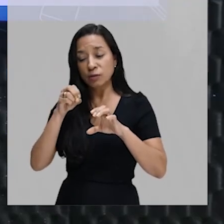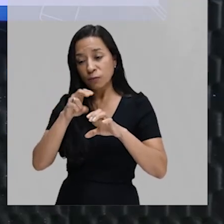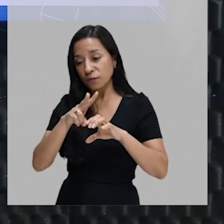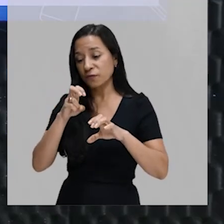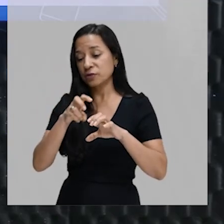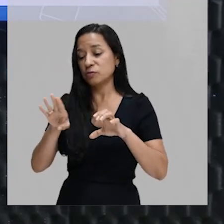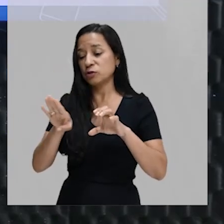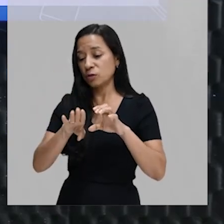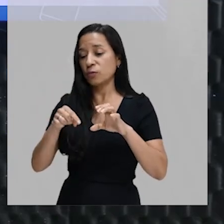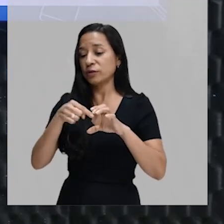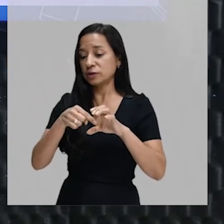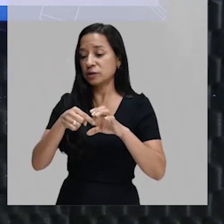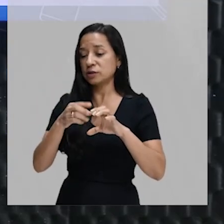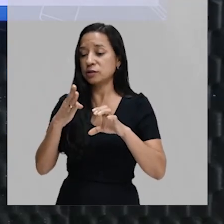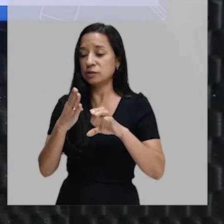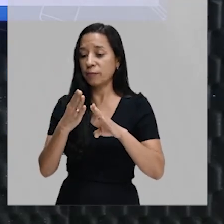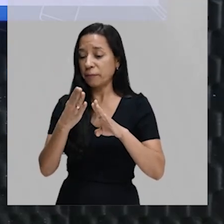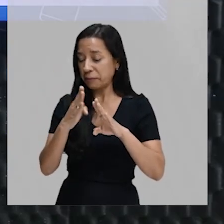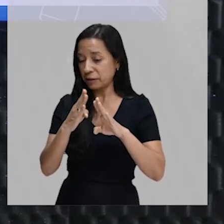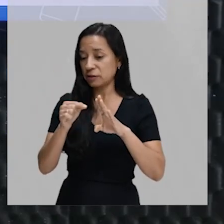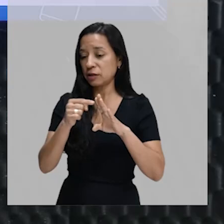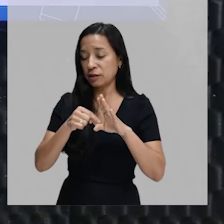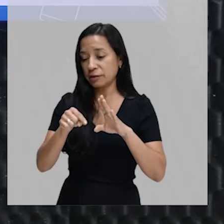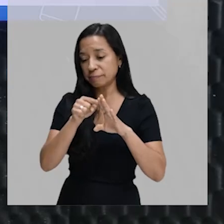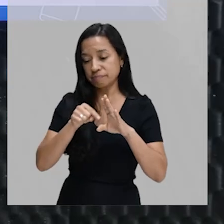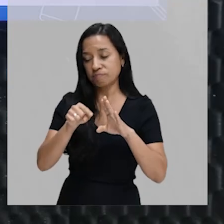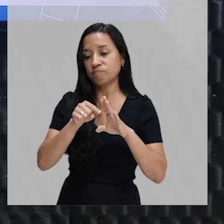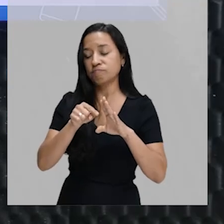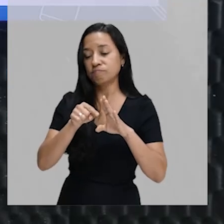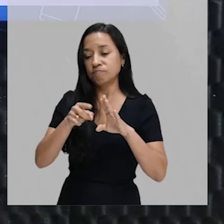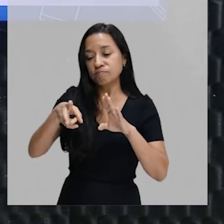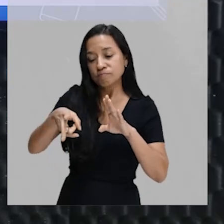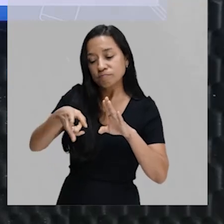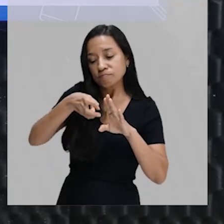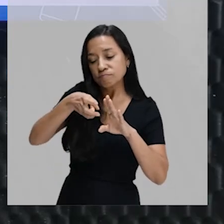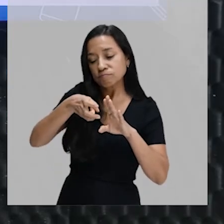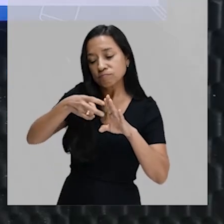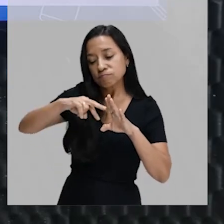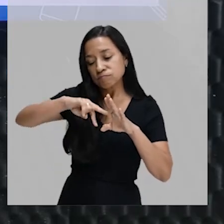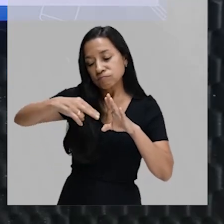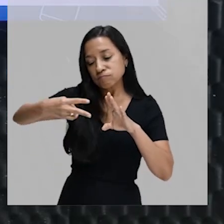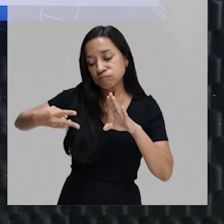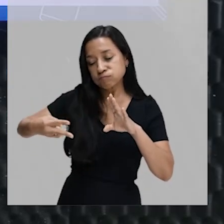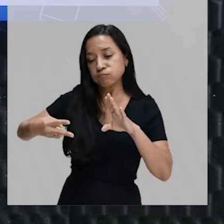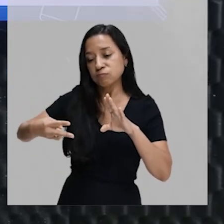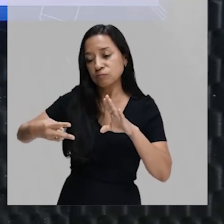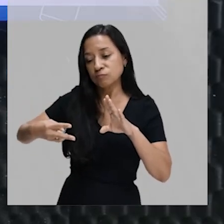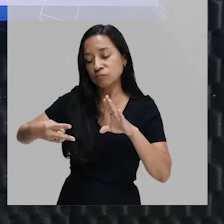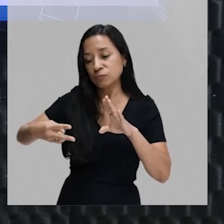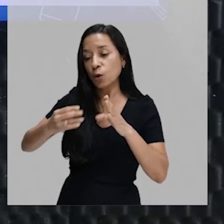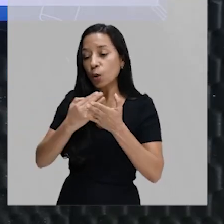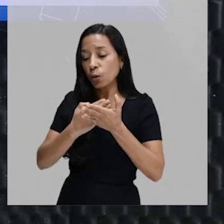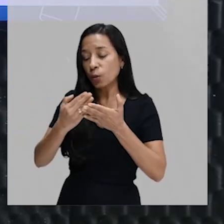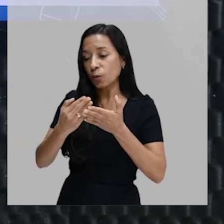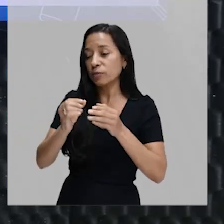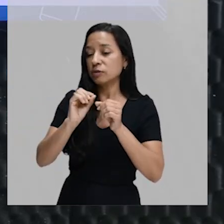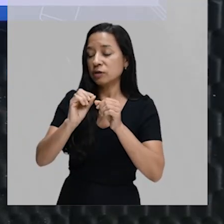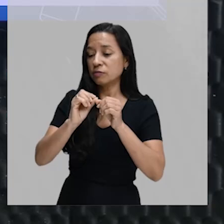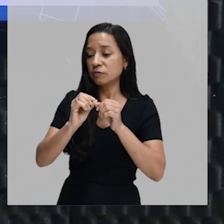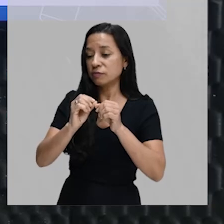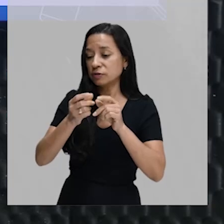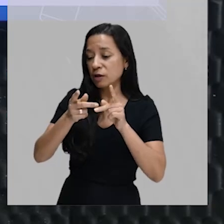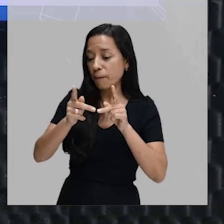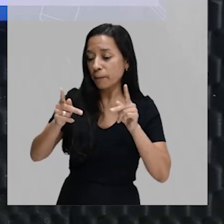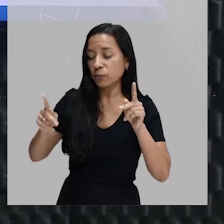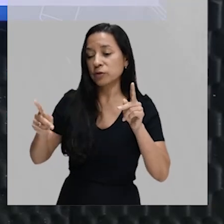o material genético dele nela, na bactéria, e ao invés de ele começar a produzir proteínas virais, ele não